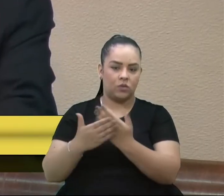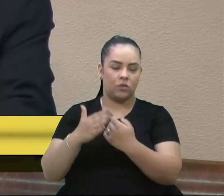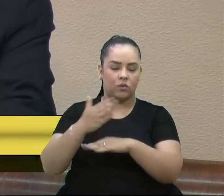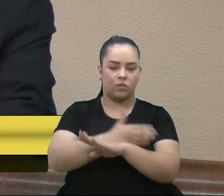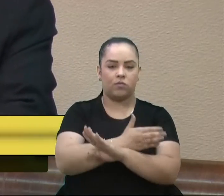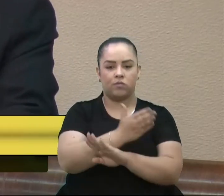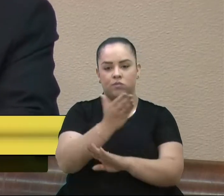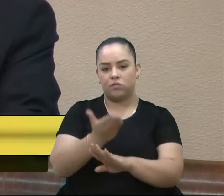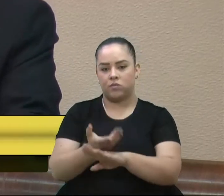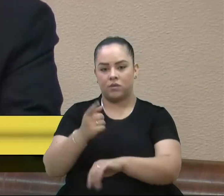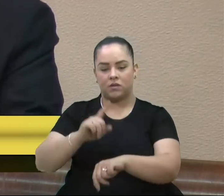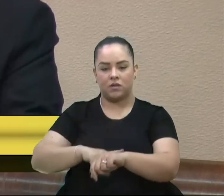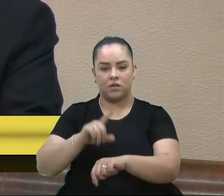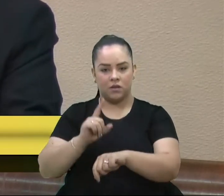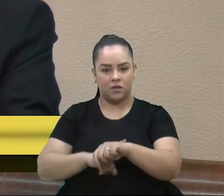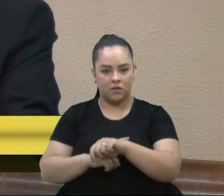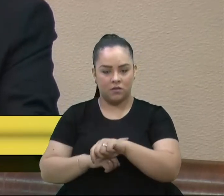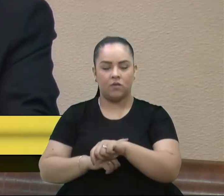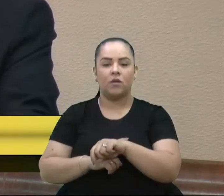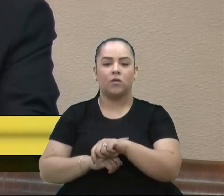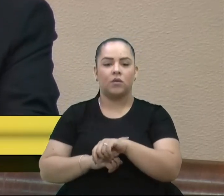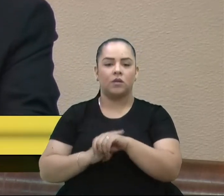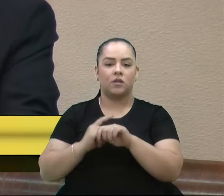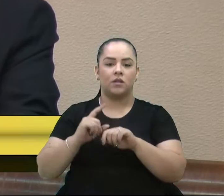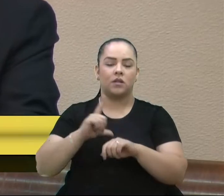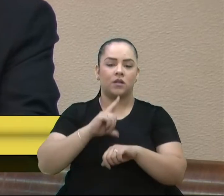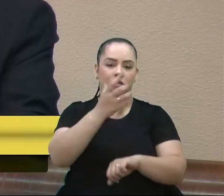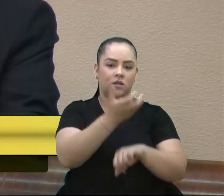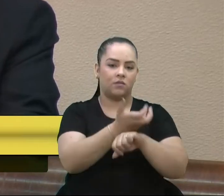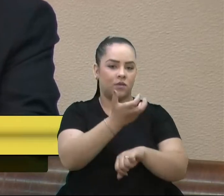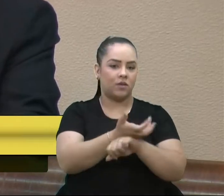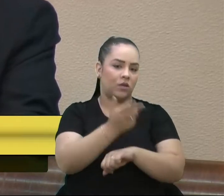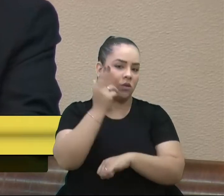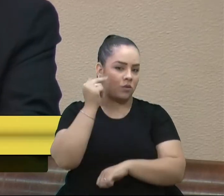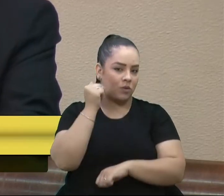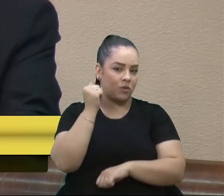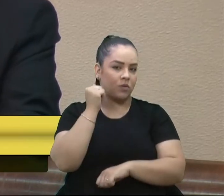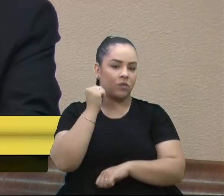associadas às disciplinas convencionais do ensino médio.